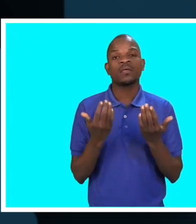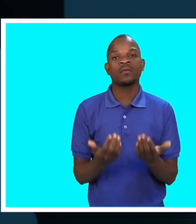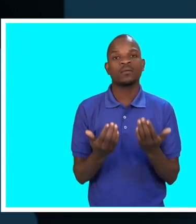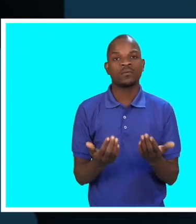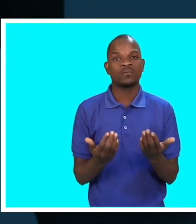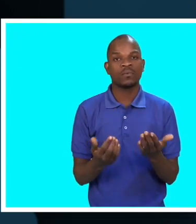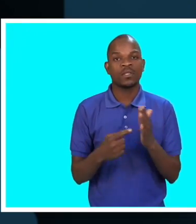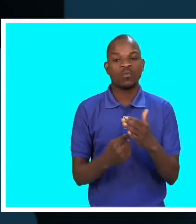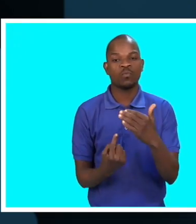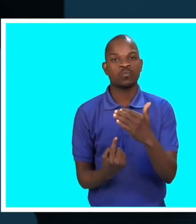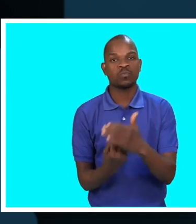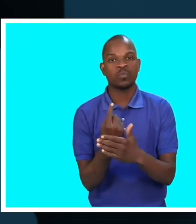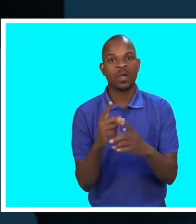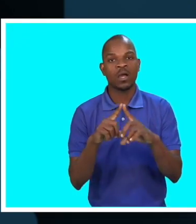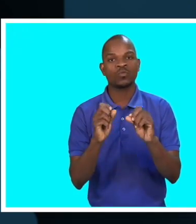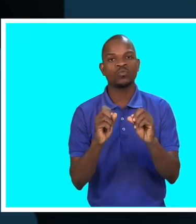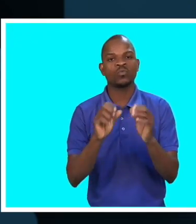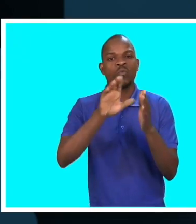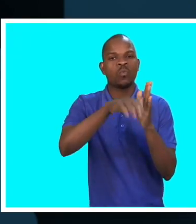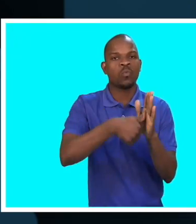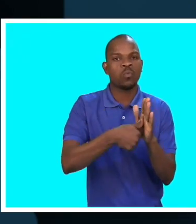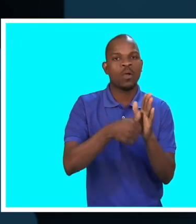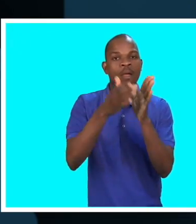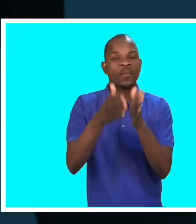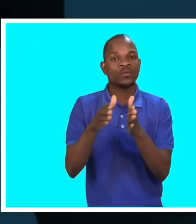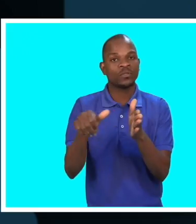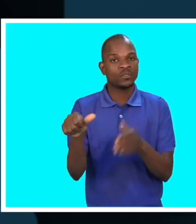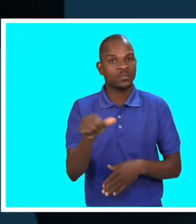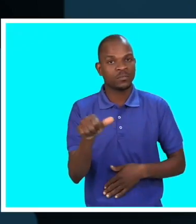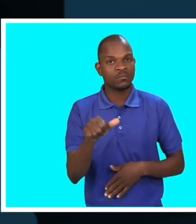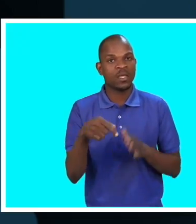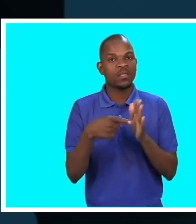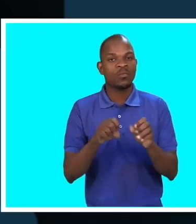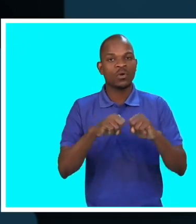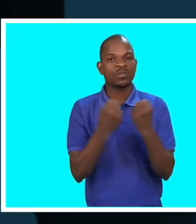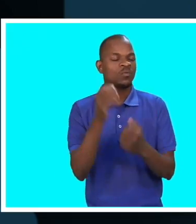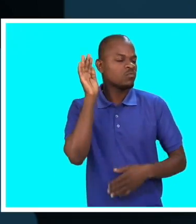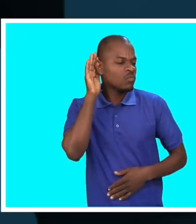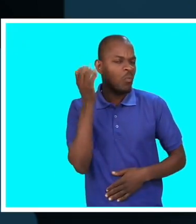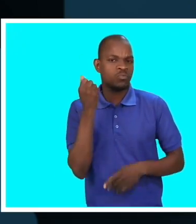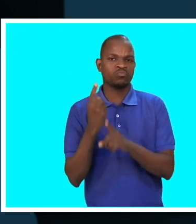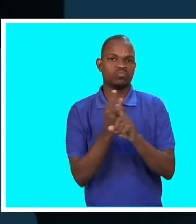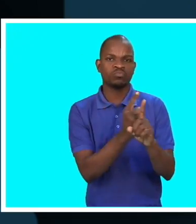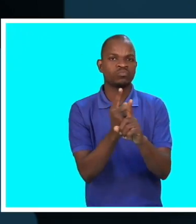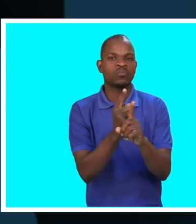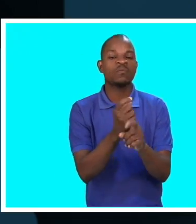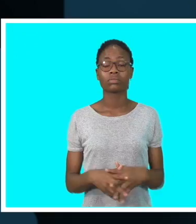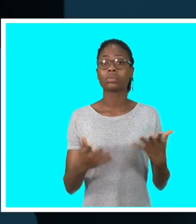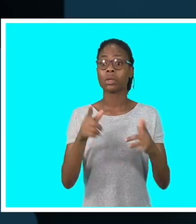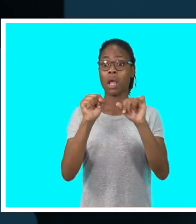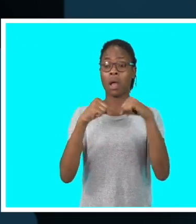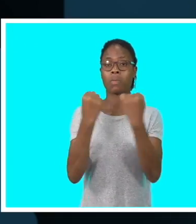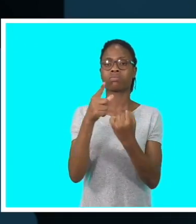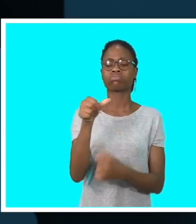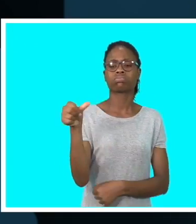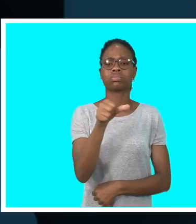para quando surgir essa questão de assalto, se a associação ter o conhecimento, vai fazer um acompanhamento até o desfecho do processo. A